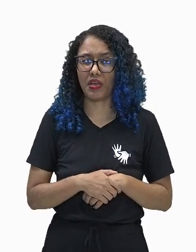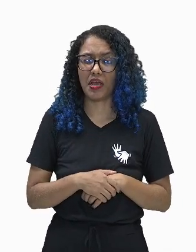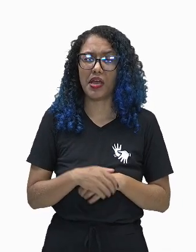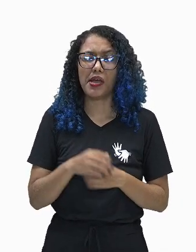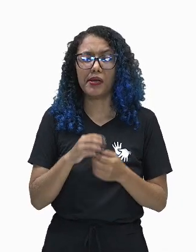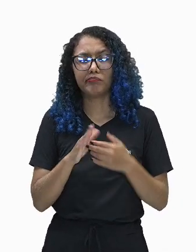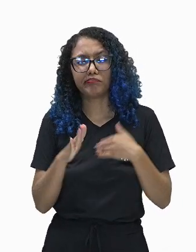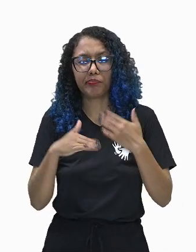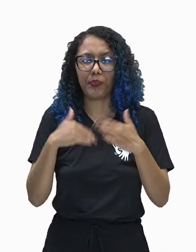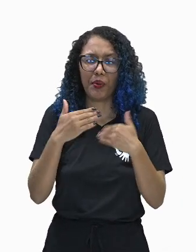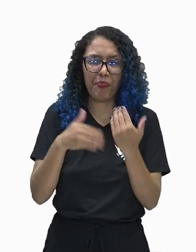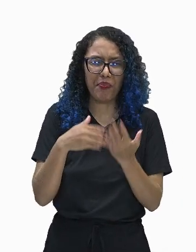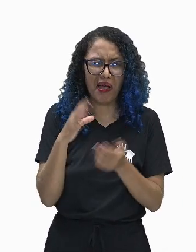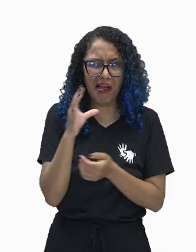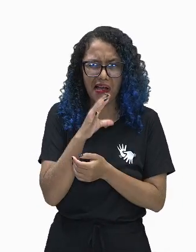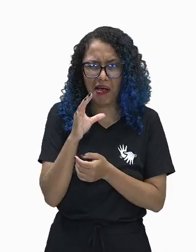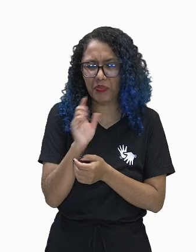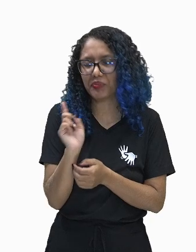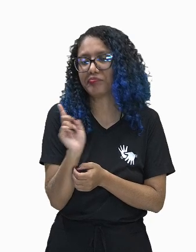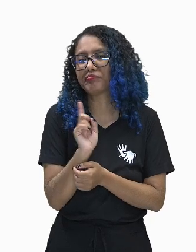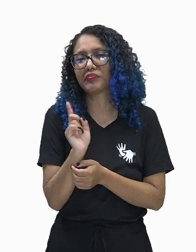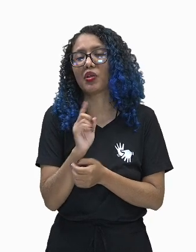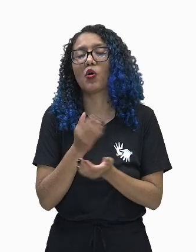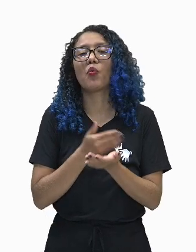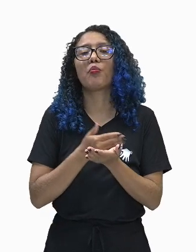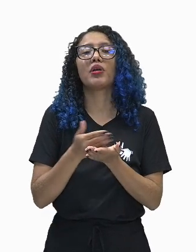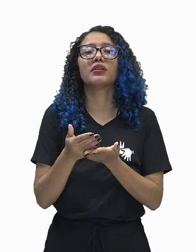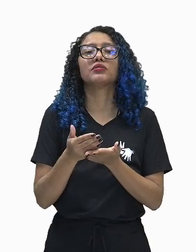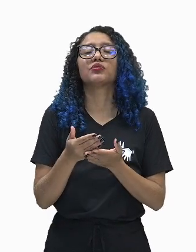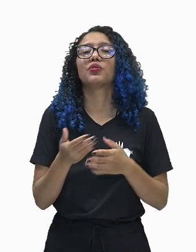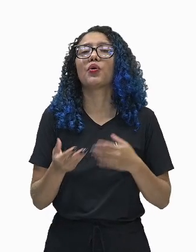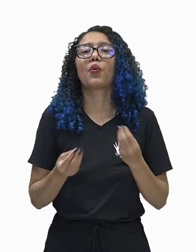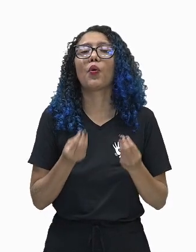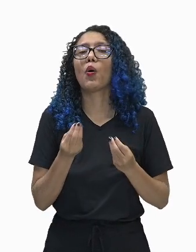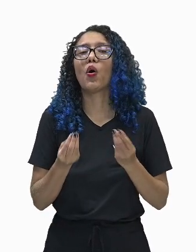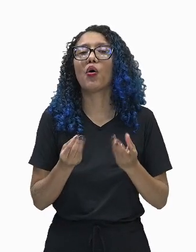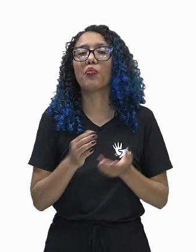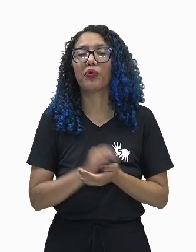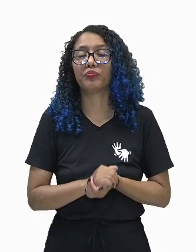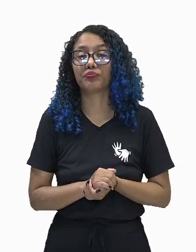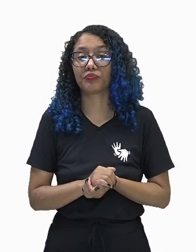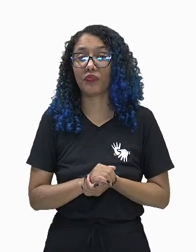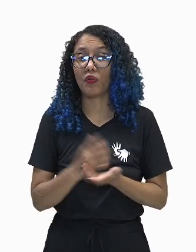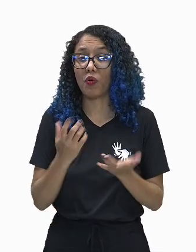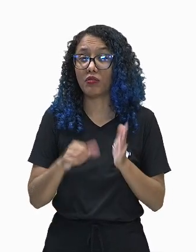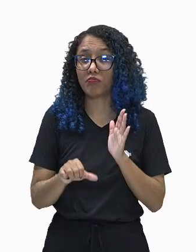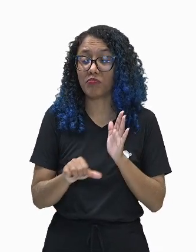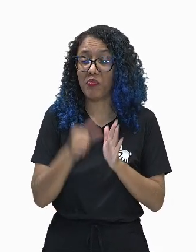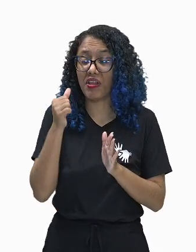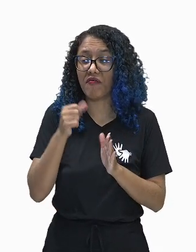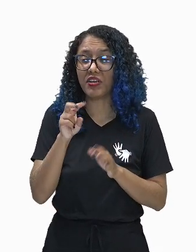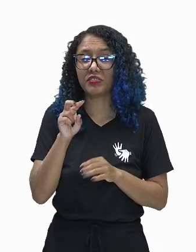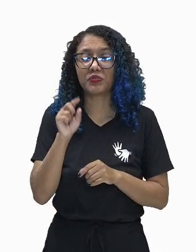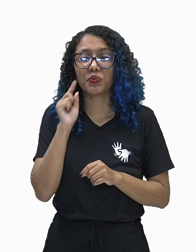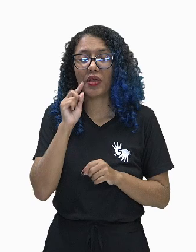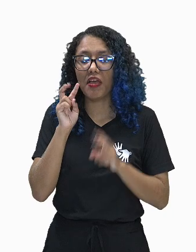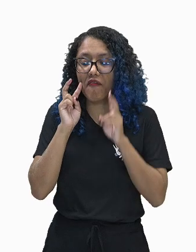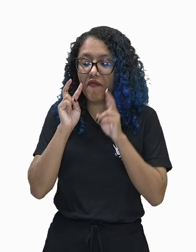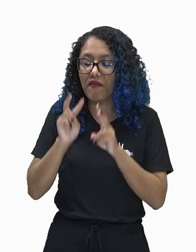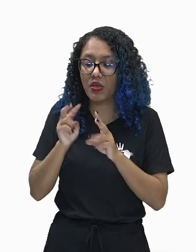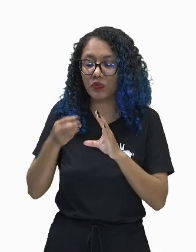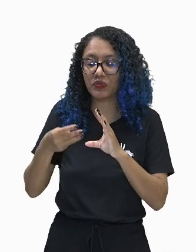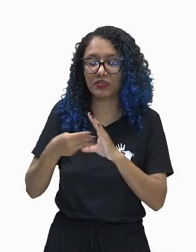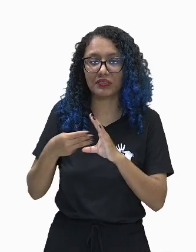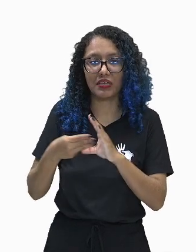Na verdade, ela começou a ser construída a partir do momento em que se observou pela primeira vez uma célula. E essa